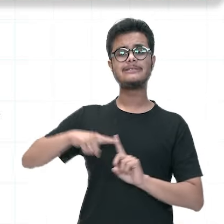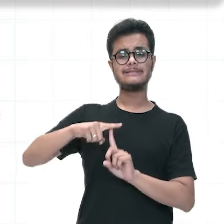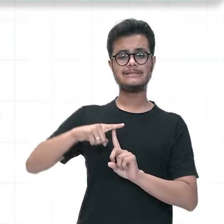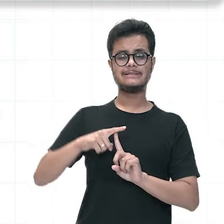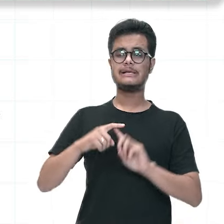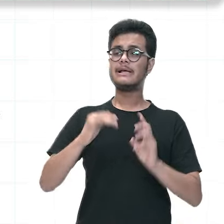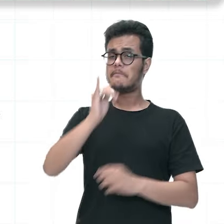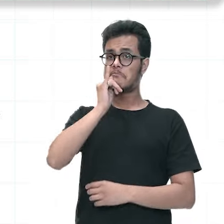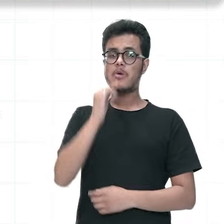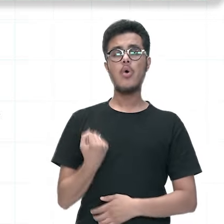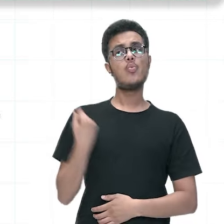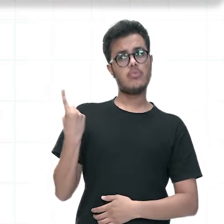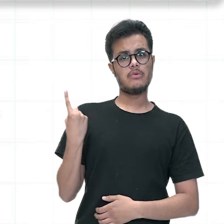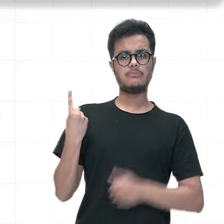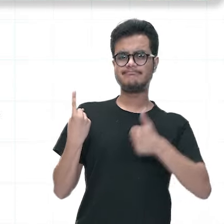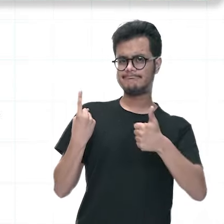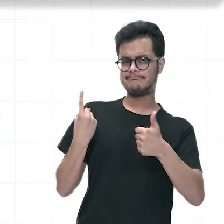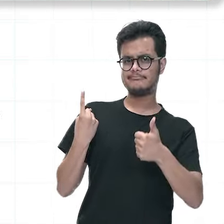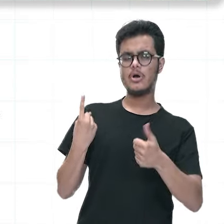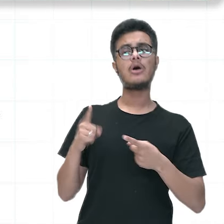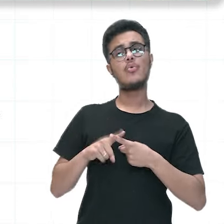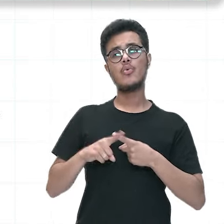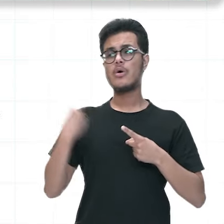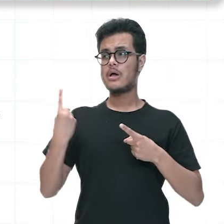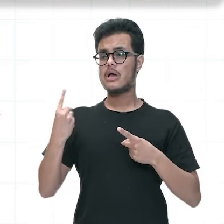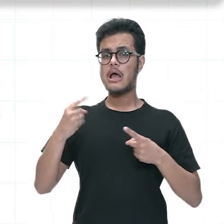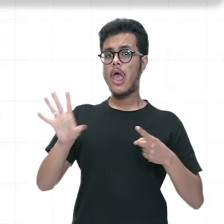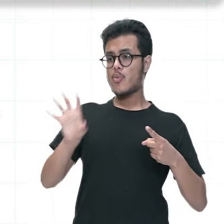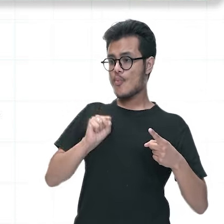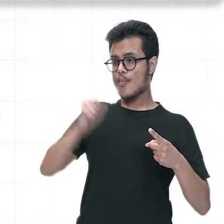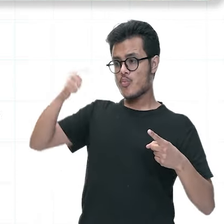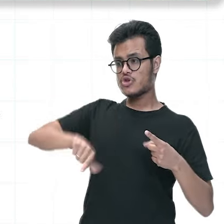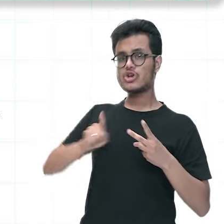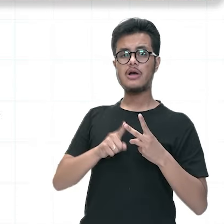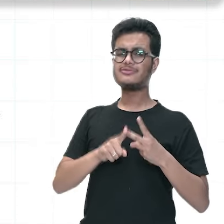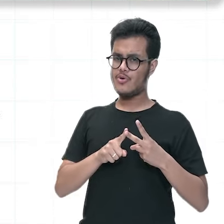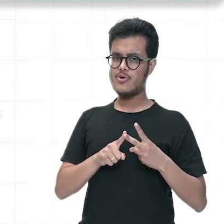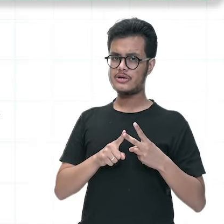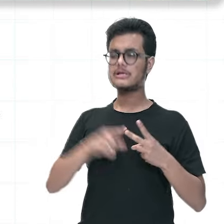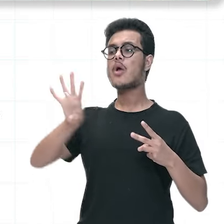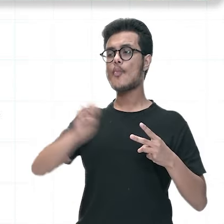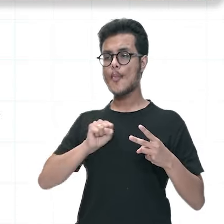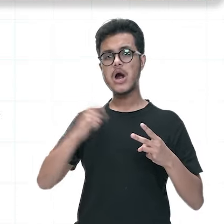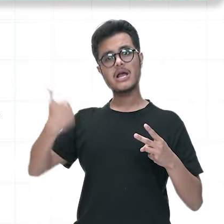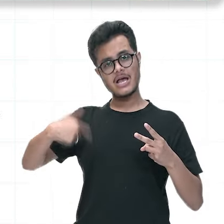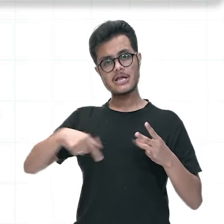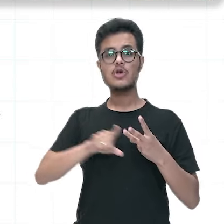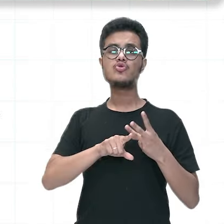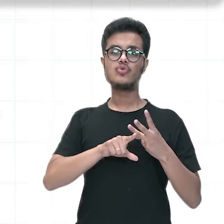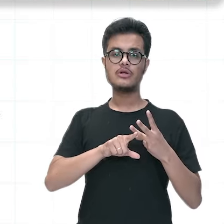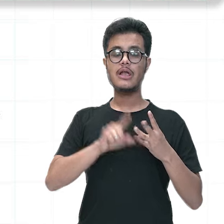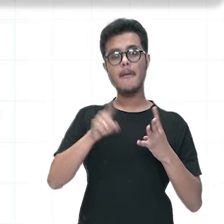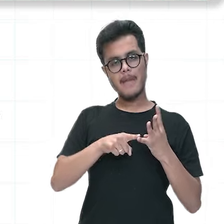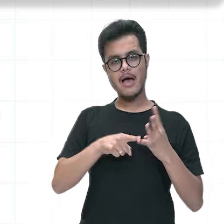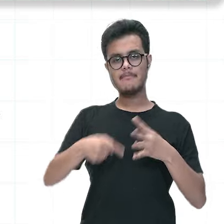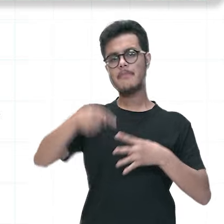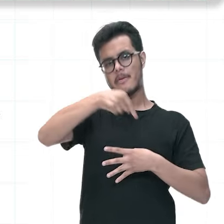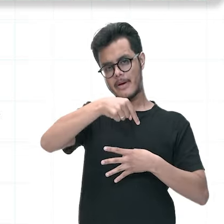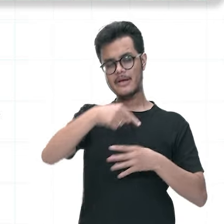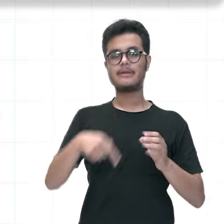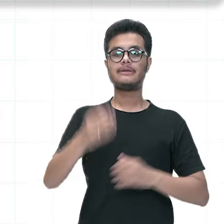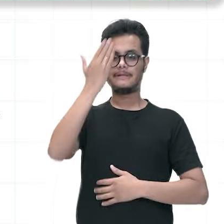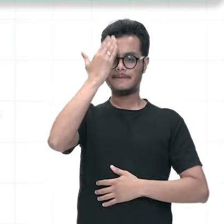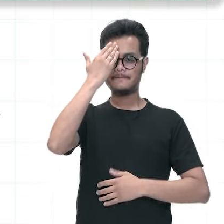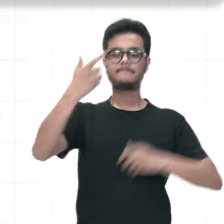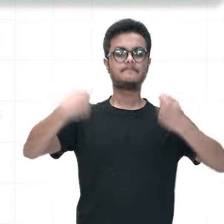uma vez, ela pode ter pego aí do DENV1, mas ela pode vir a pegar outras vezes, né? Então, é importante a gente